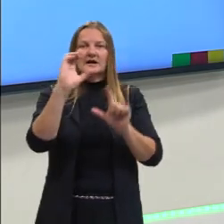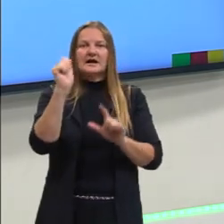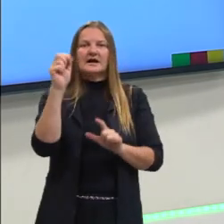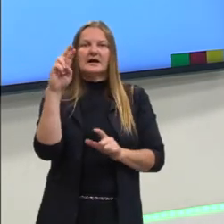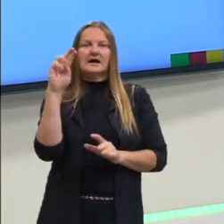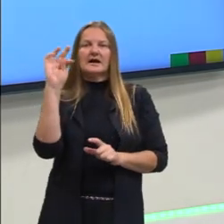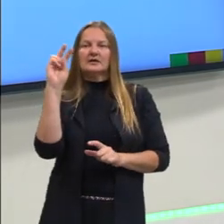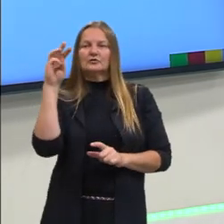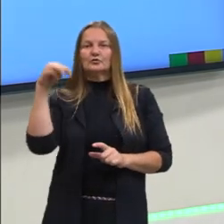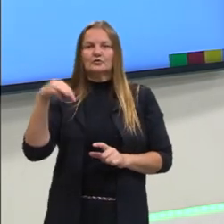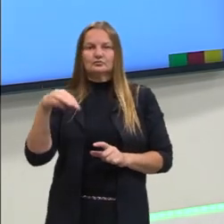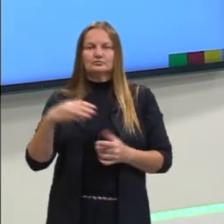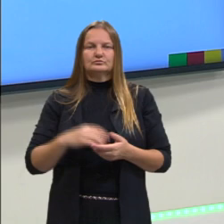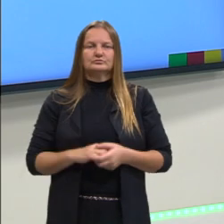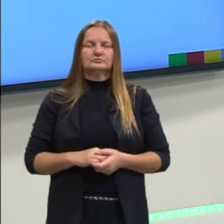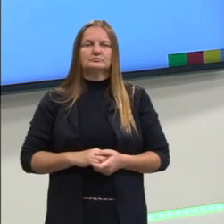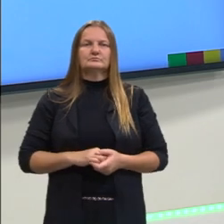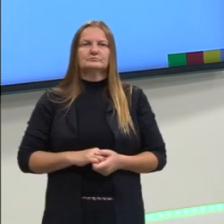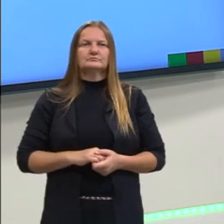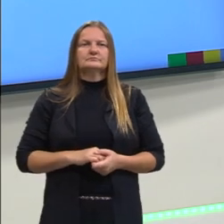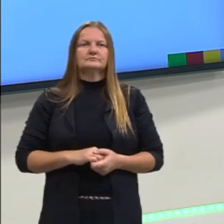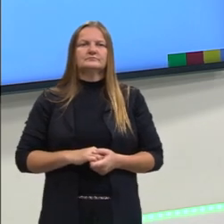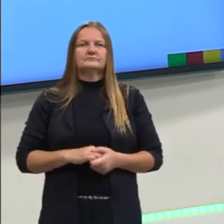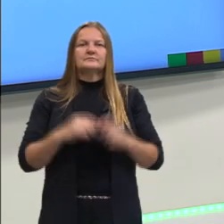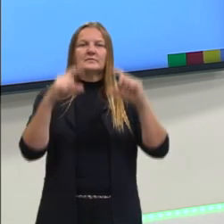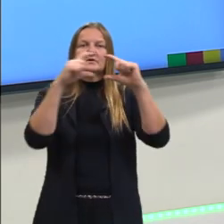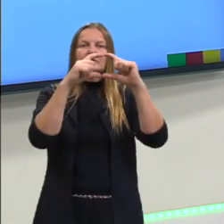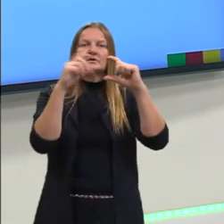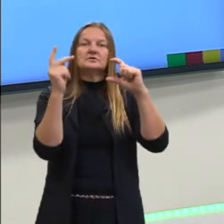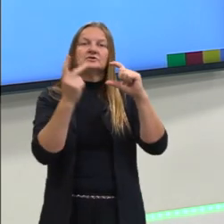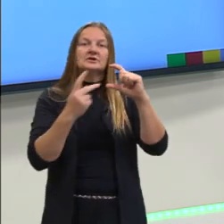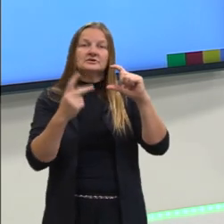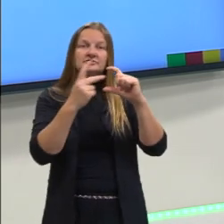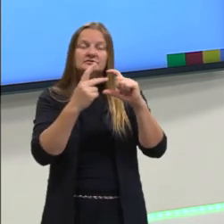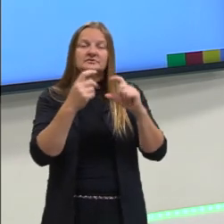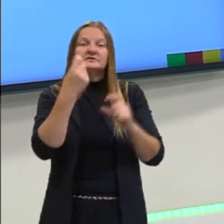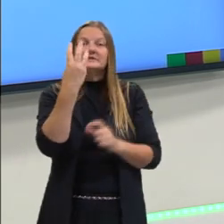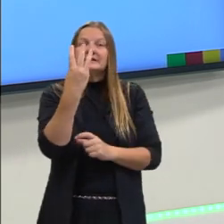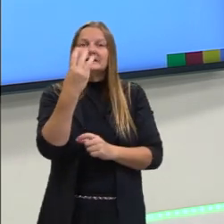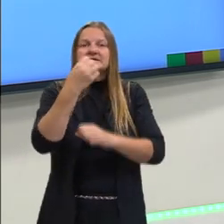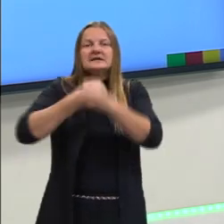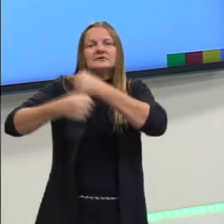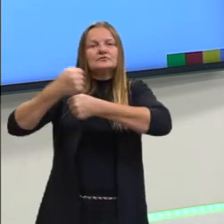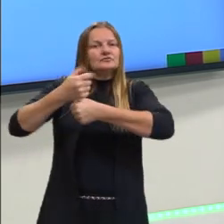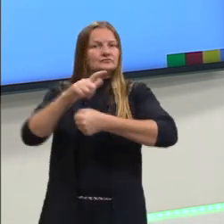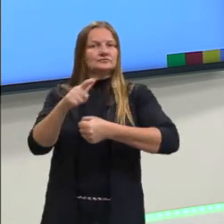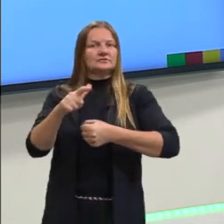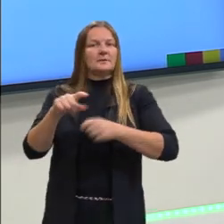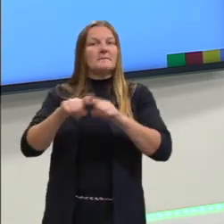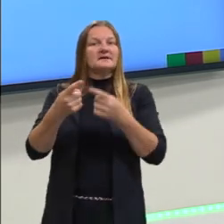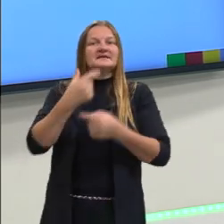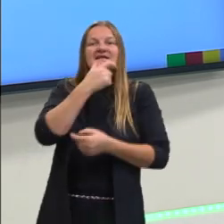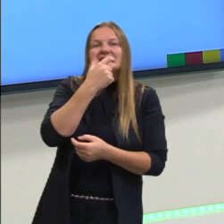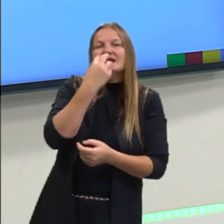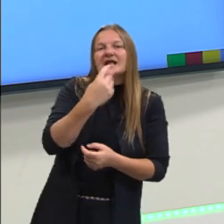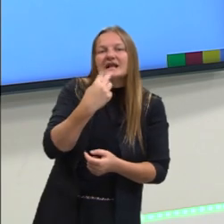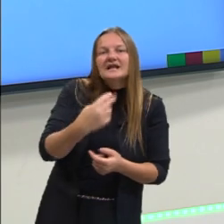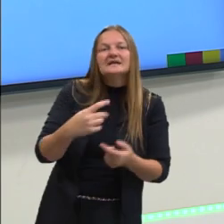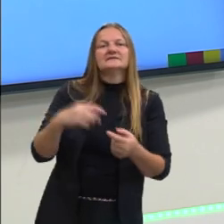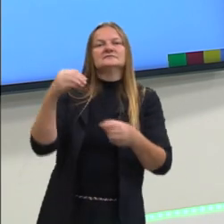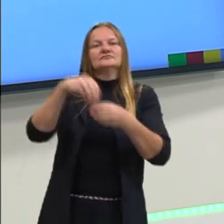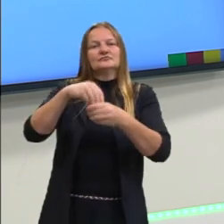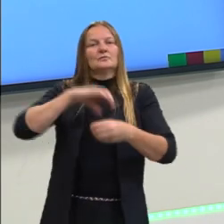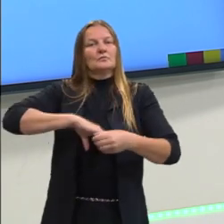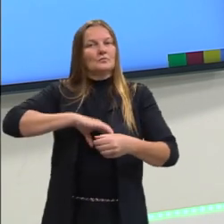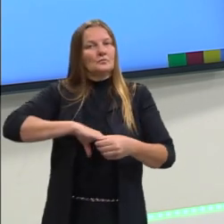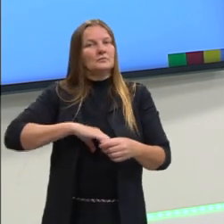charge ficou aí três anos sem aparecer na língua espanhola. mas ela aparecia no inglês, ela aparecia na língua